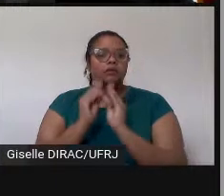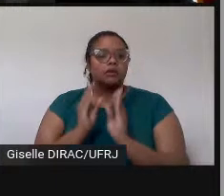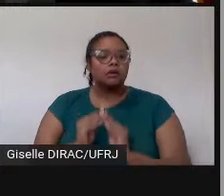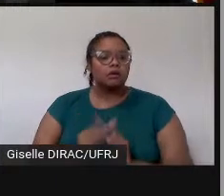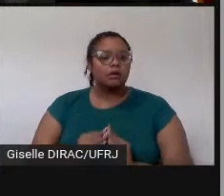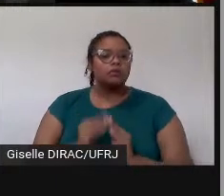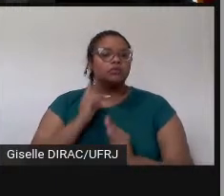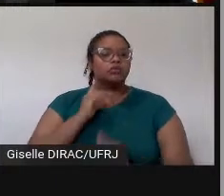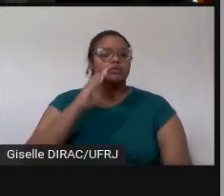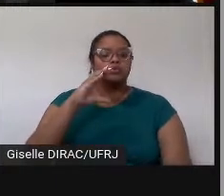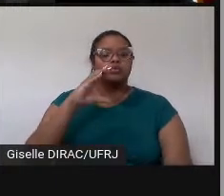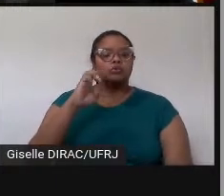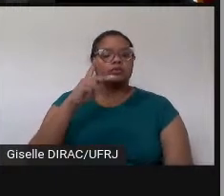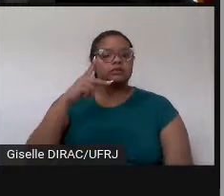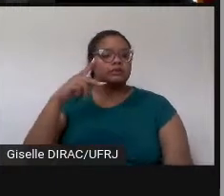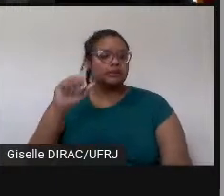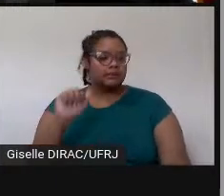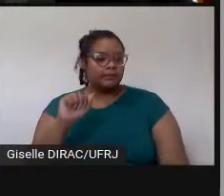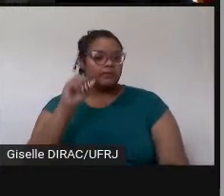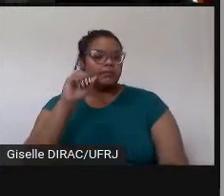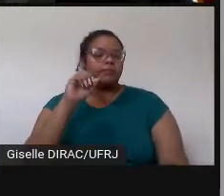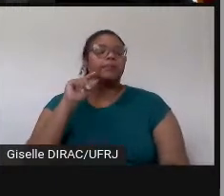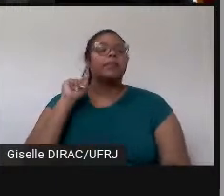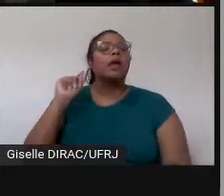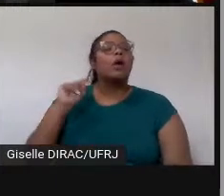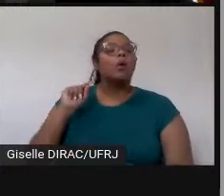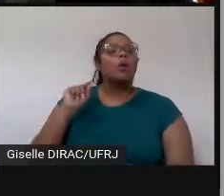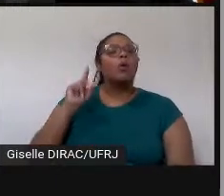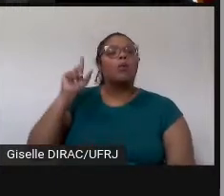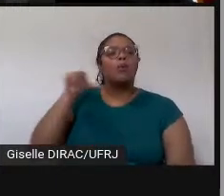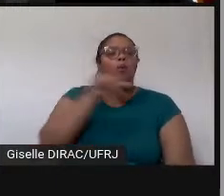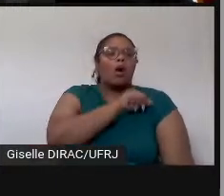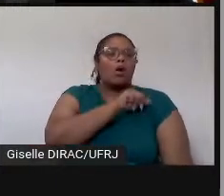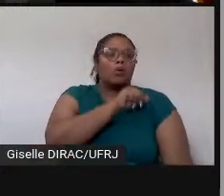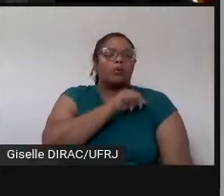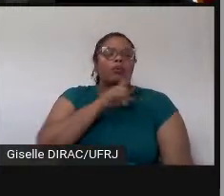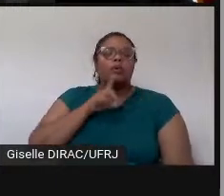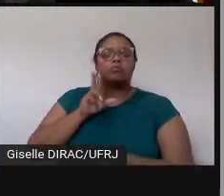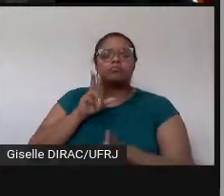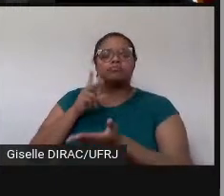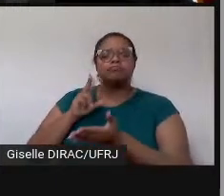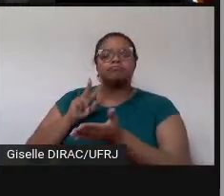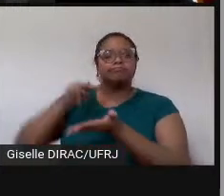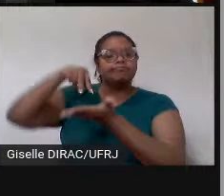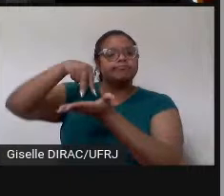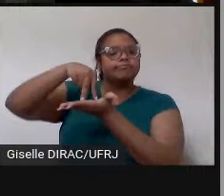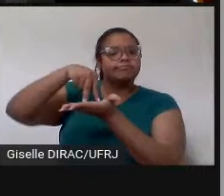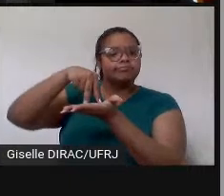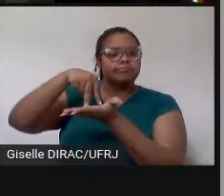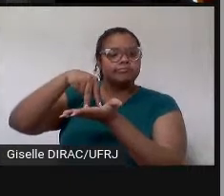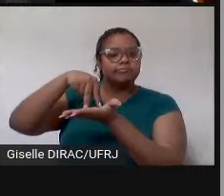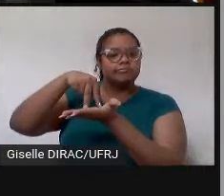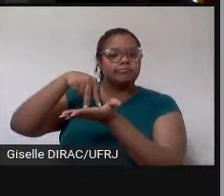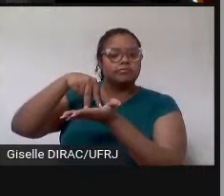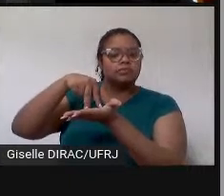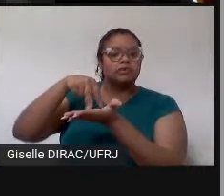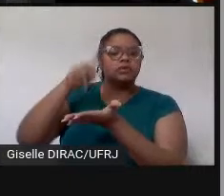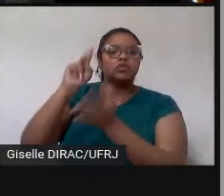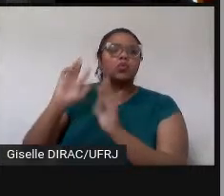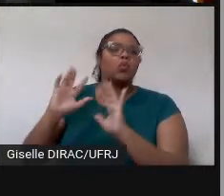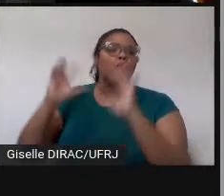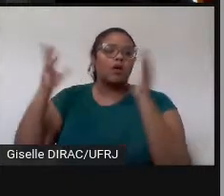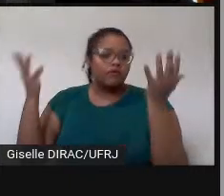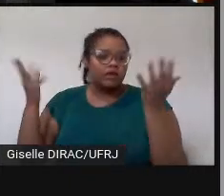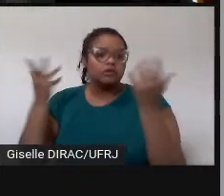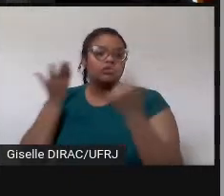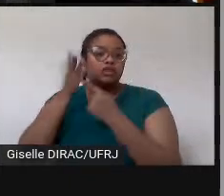que os alunos participam de um... de um evento de